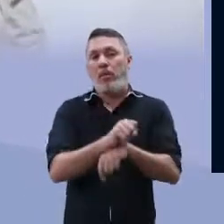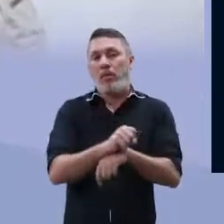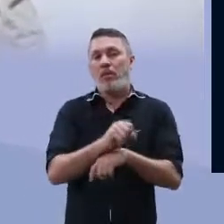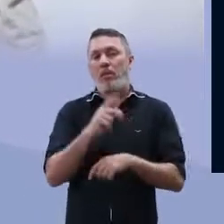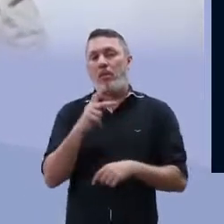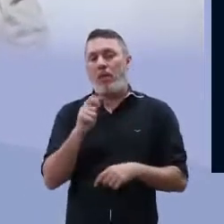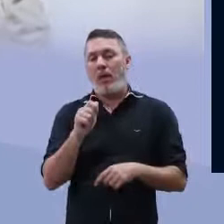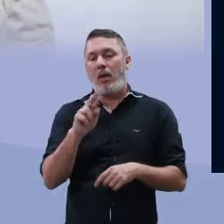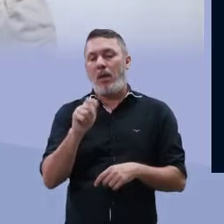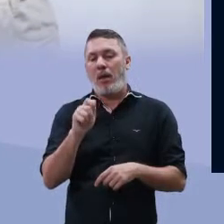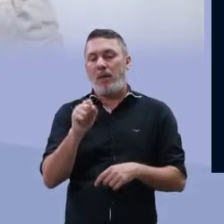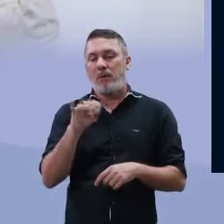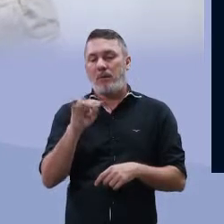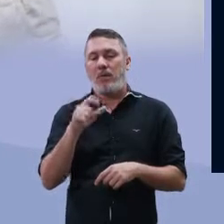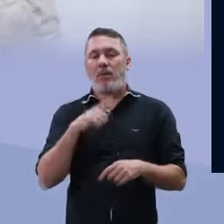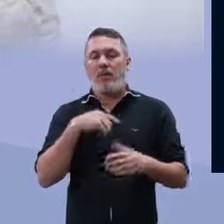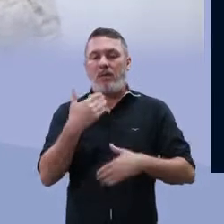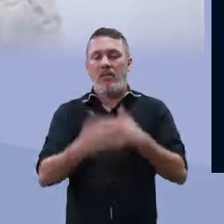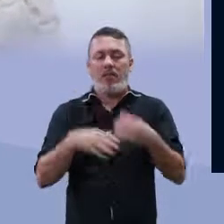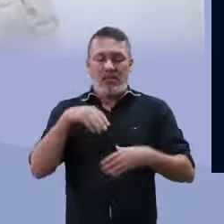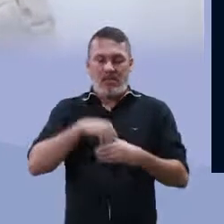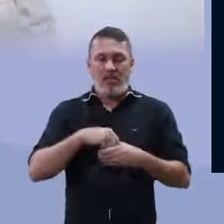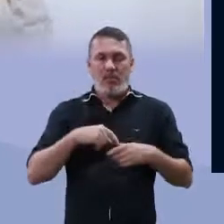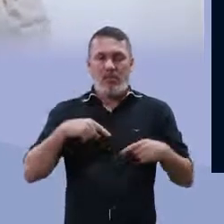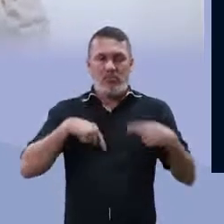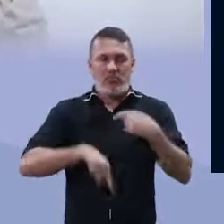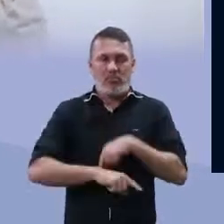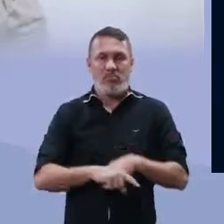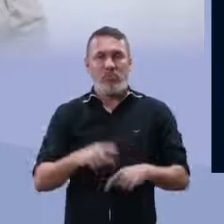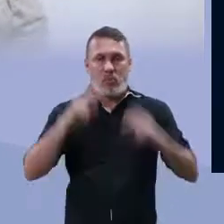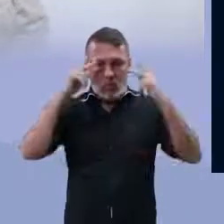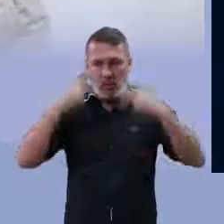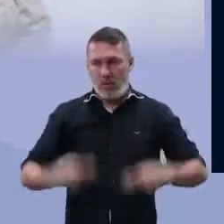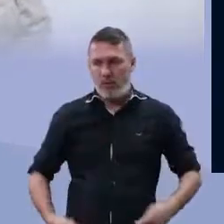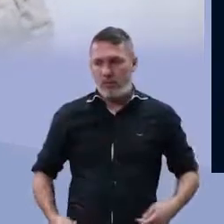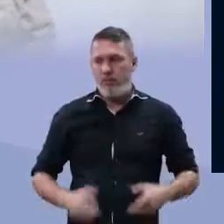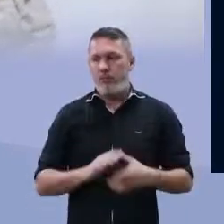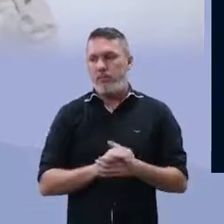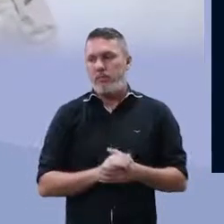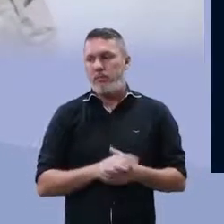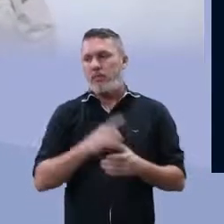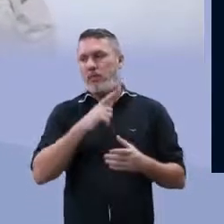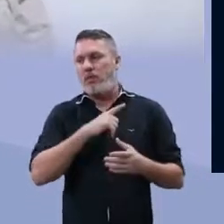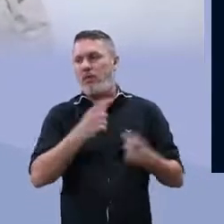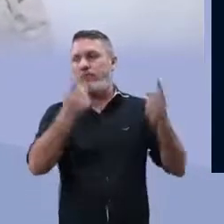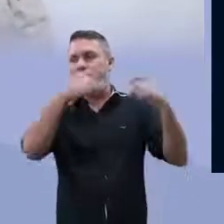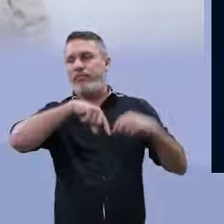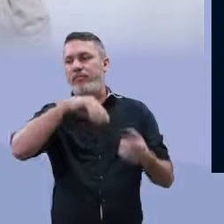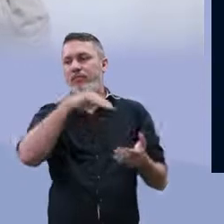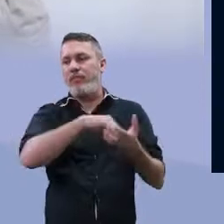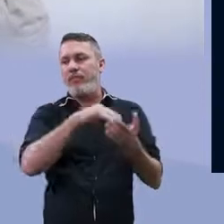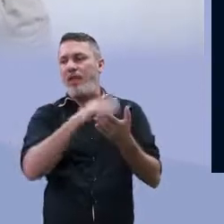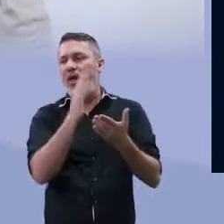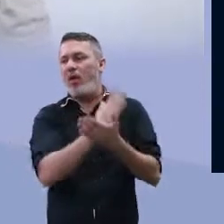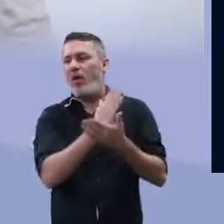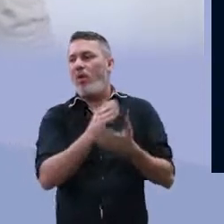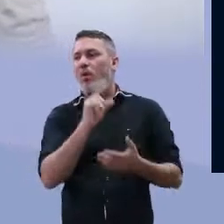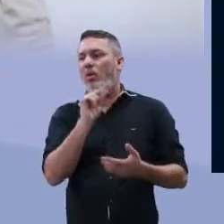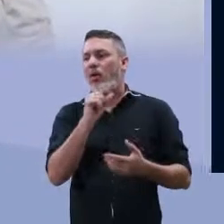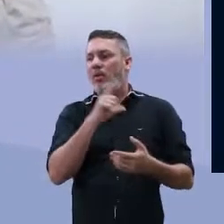parasitas, como no caso do balantídeum coli, que pode se desenvolver no intestino. Alguns outros são